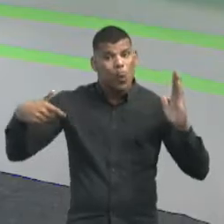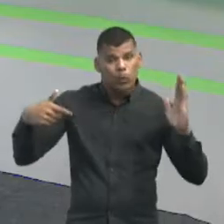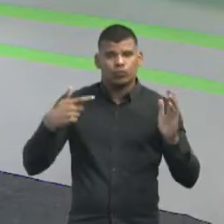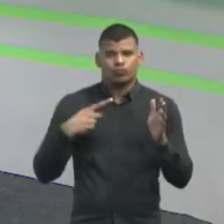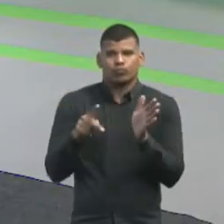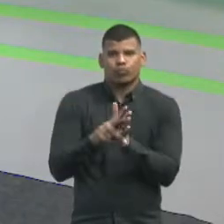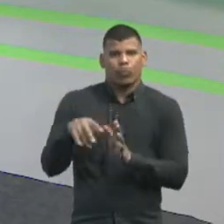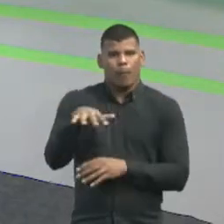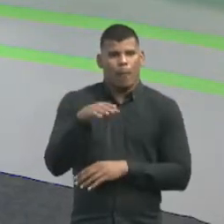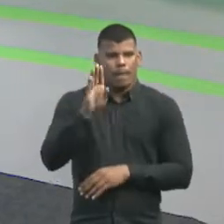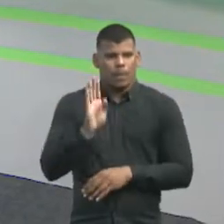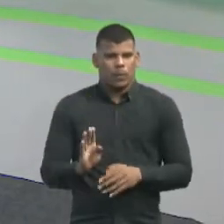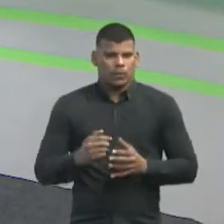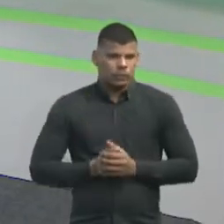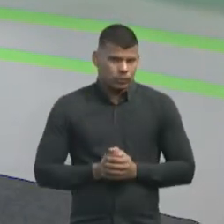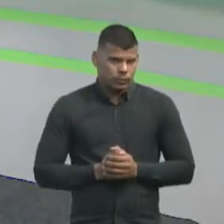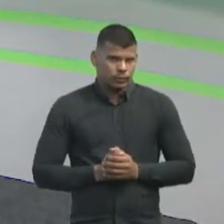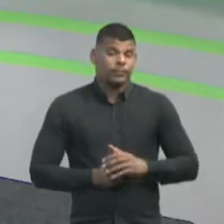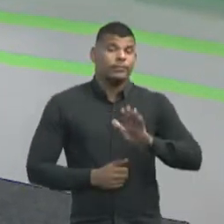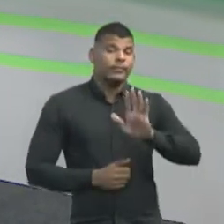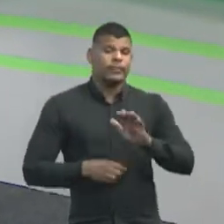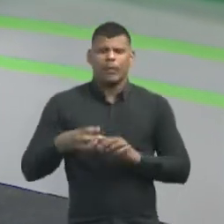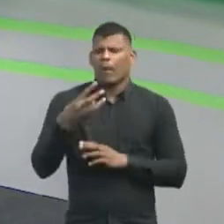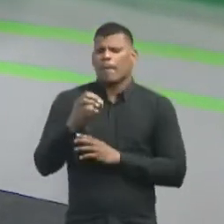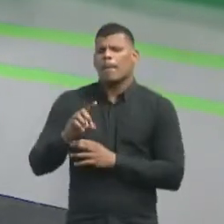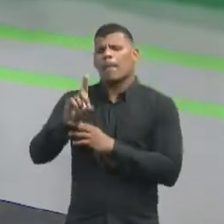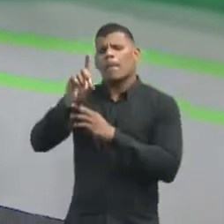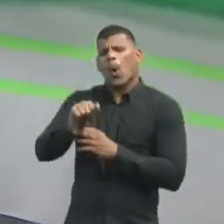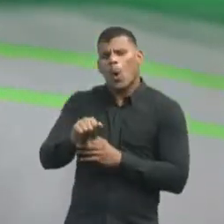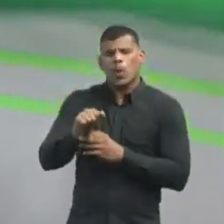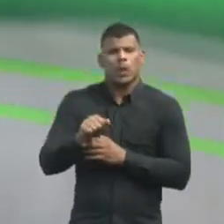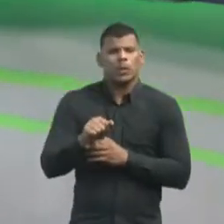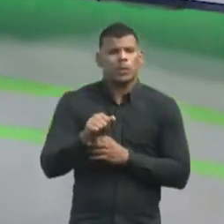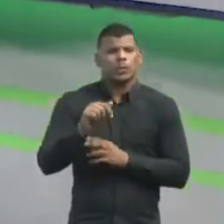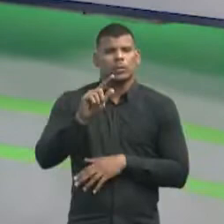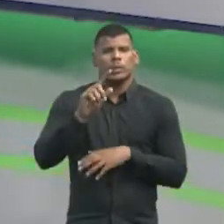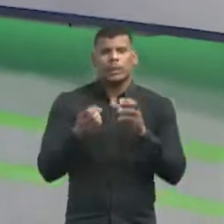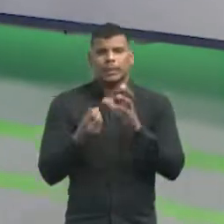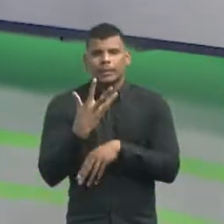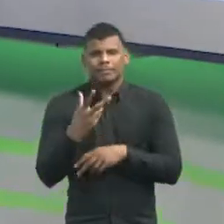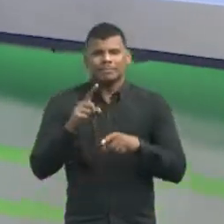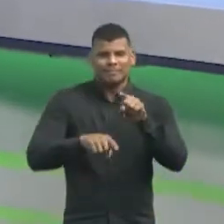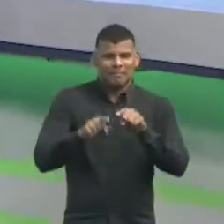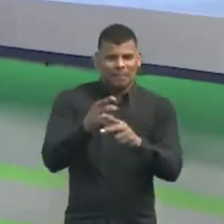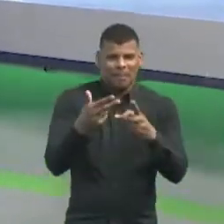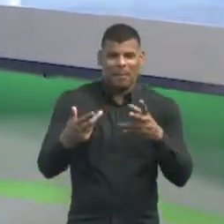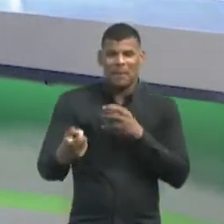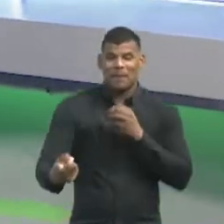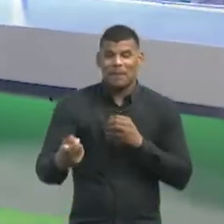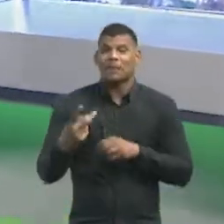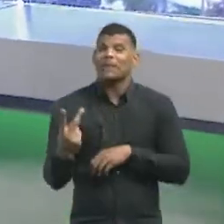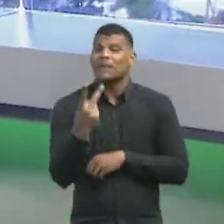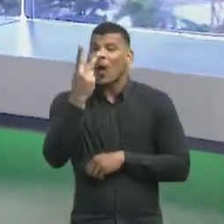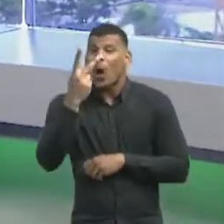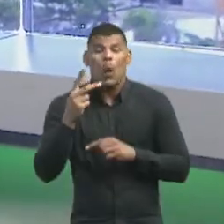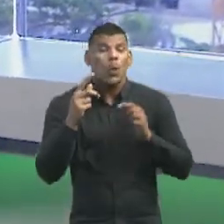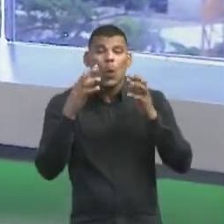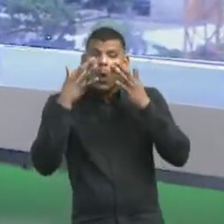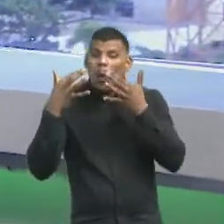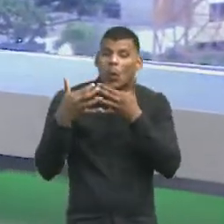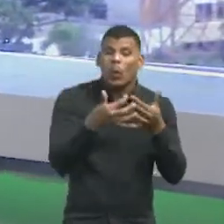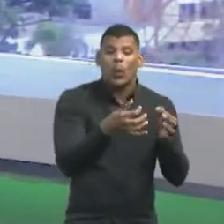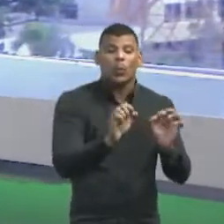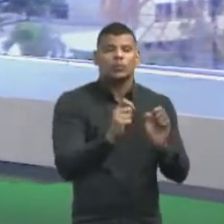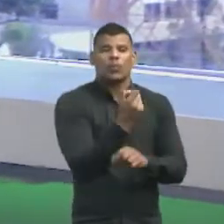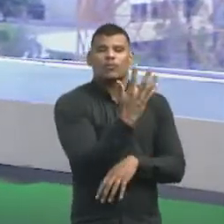Moda sustentável, modalidade de criação de produtos com valores voltados ao meio ambiente, crescem